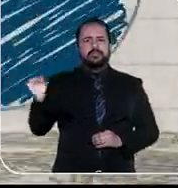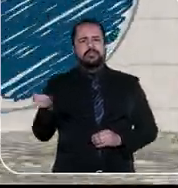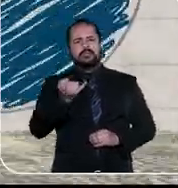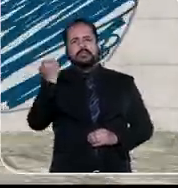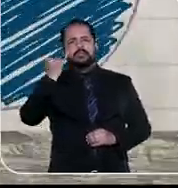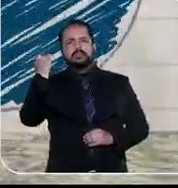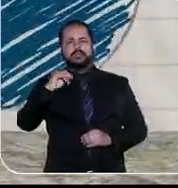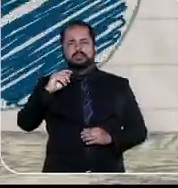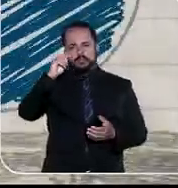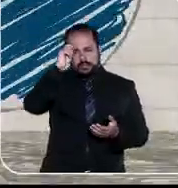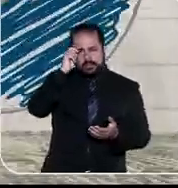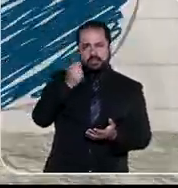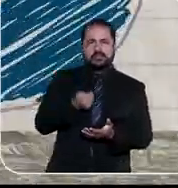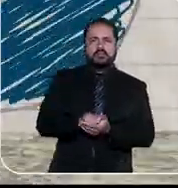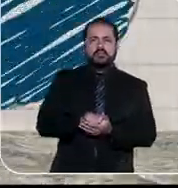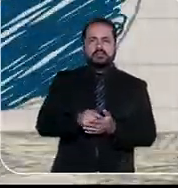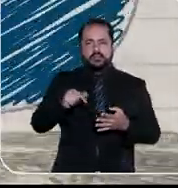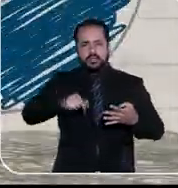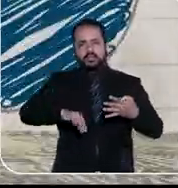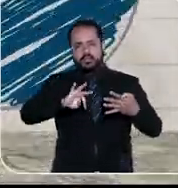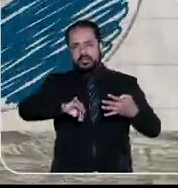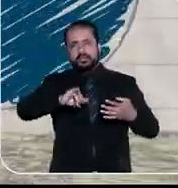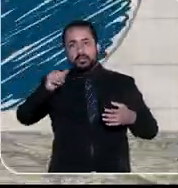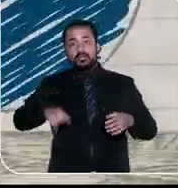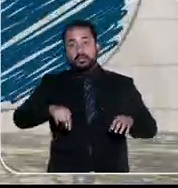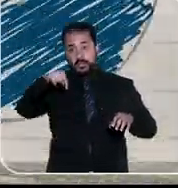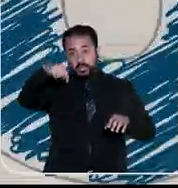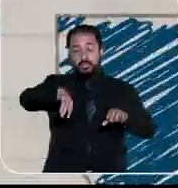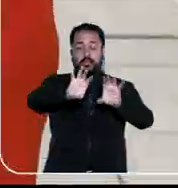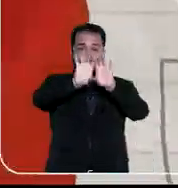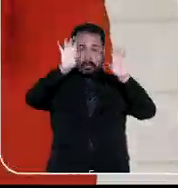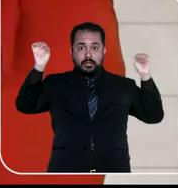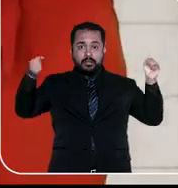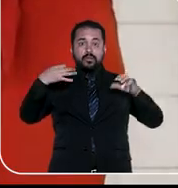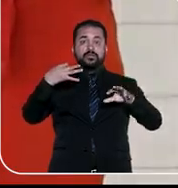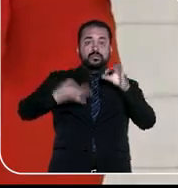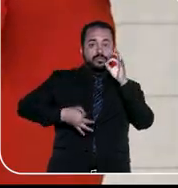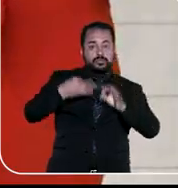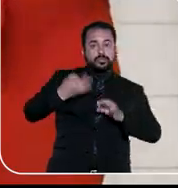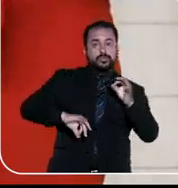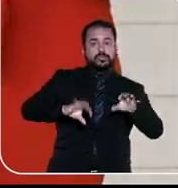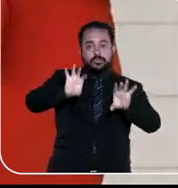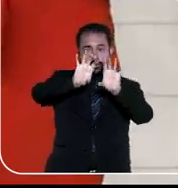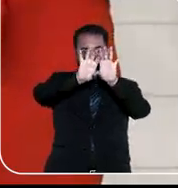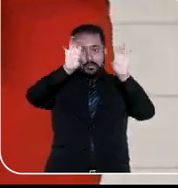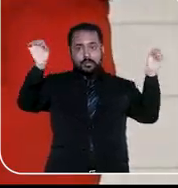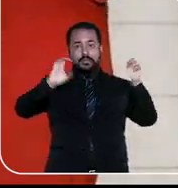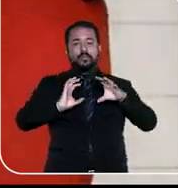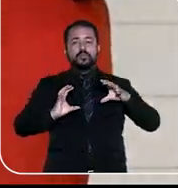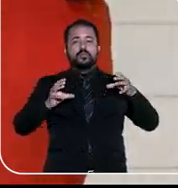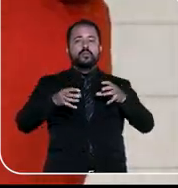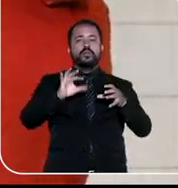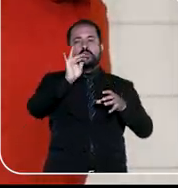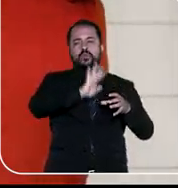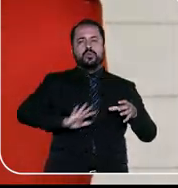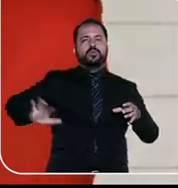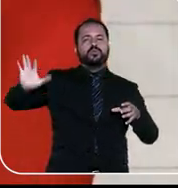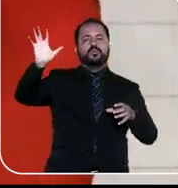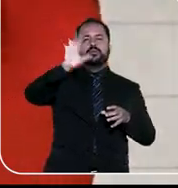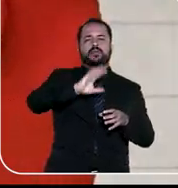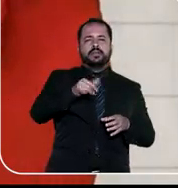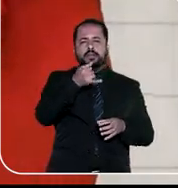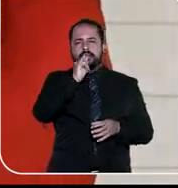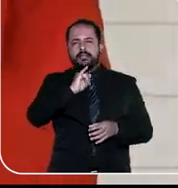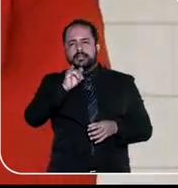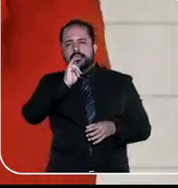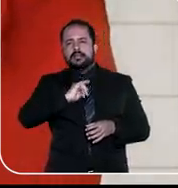saber de mais importante é que as decisões que saem daqui devem ser seguidas pelos juízes e pelos tribunais de todo o